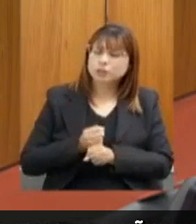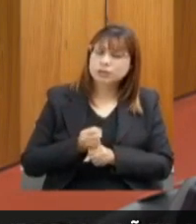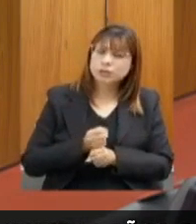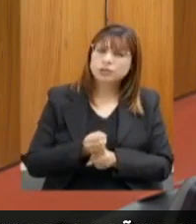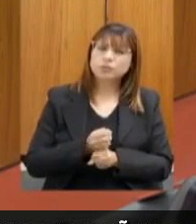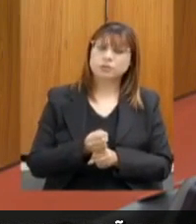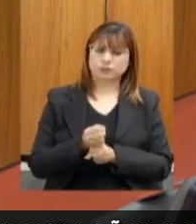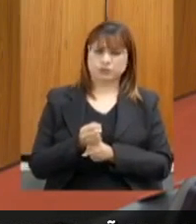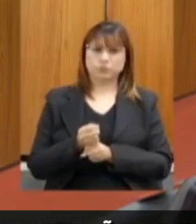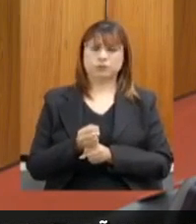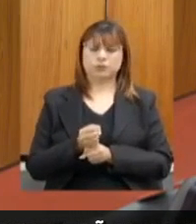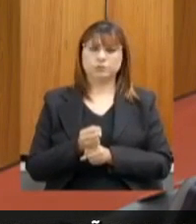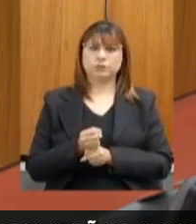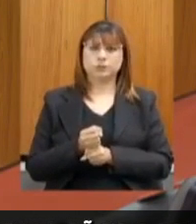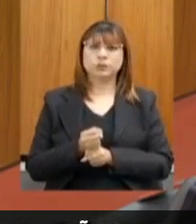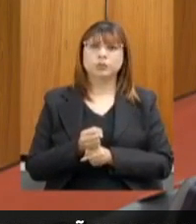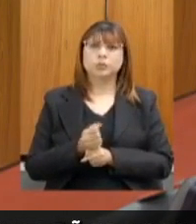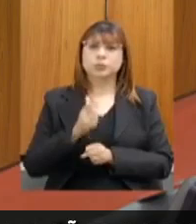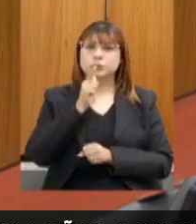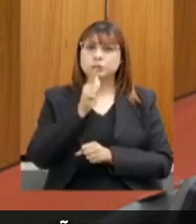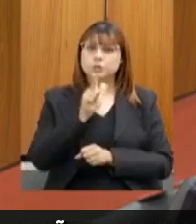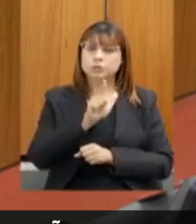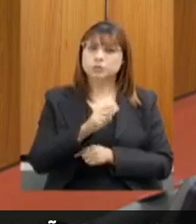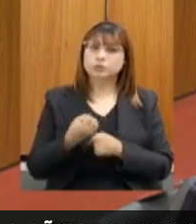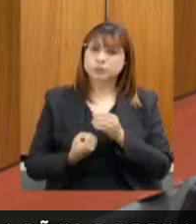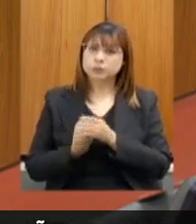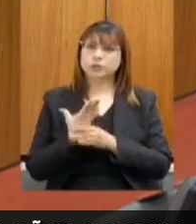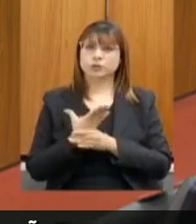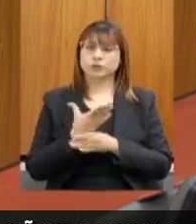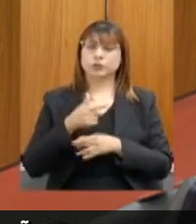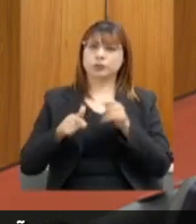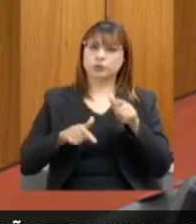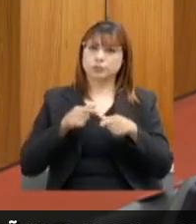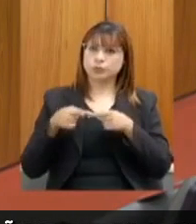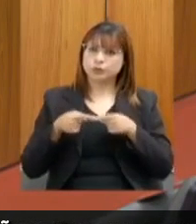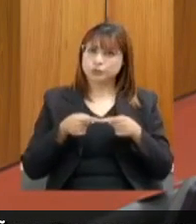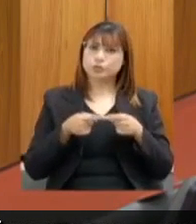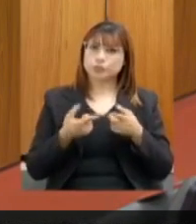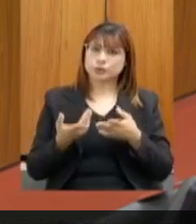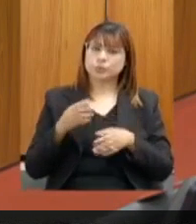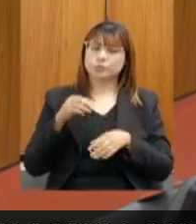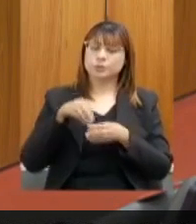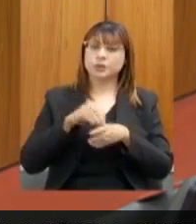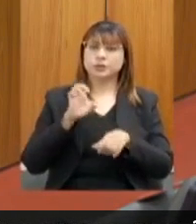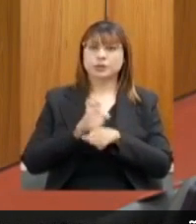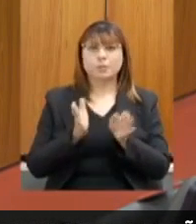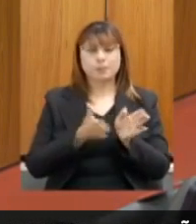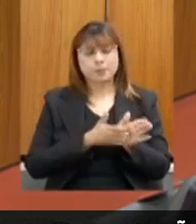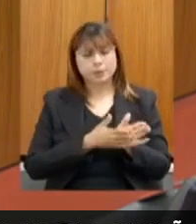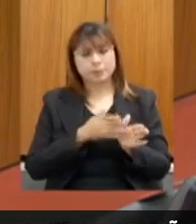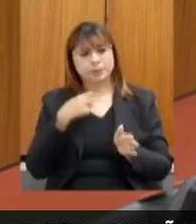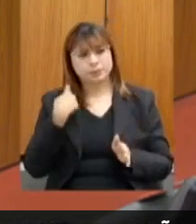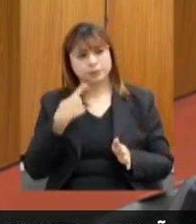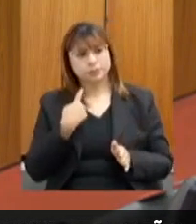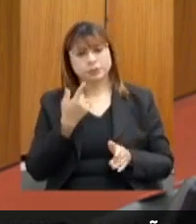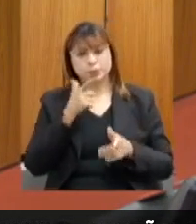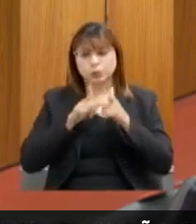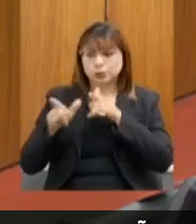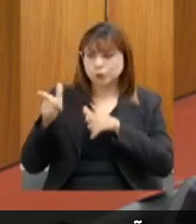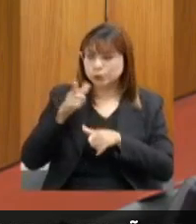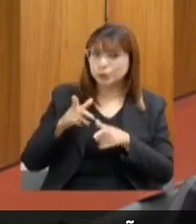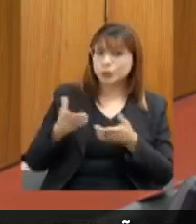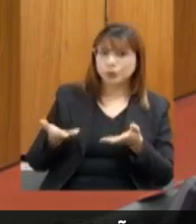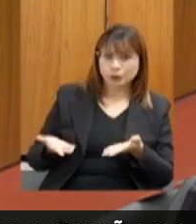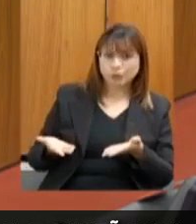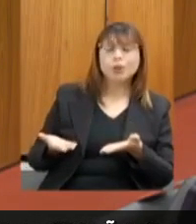a implementação dessas atividades no nosso Estado. Parabéns, deputado. Grande parte dessas conquistas deve ao seu